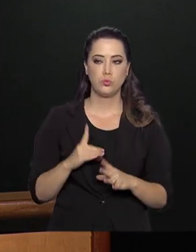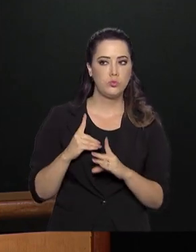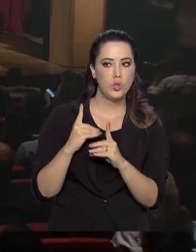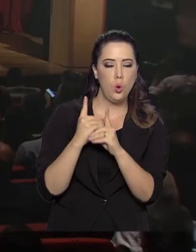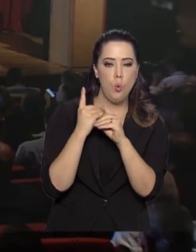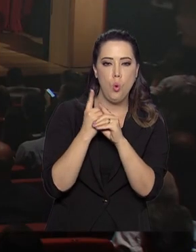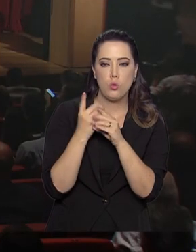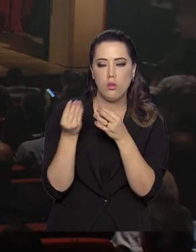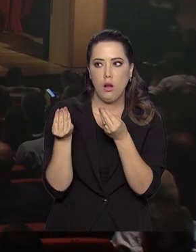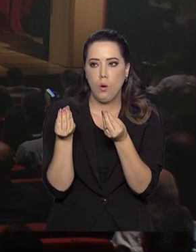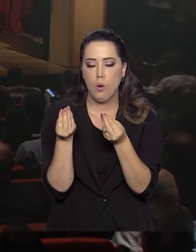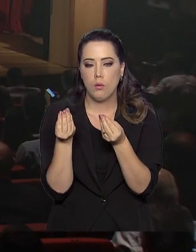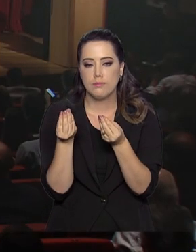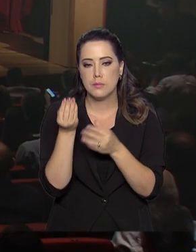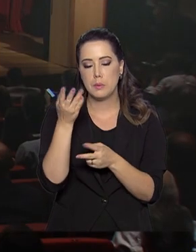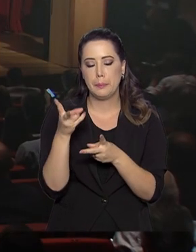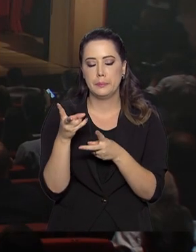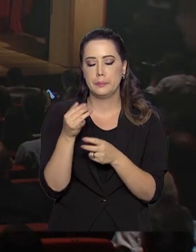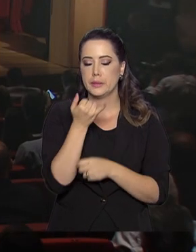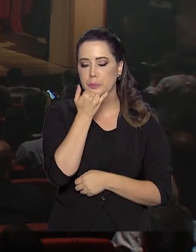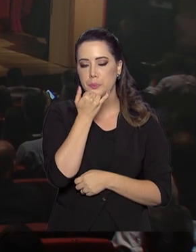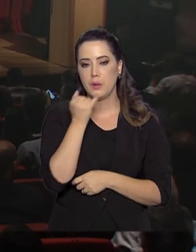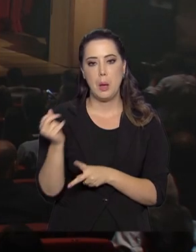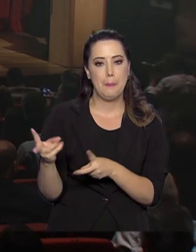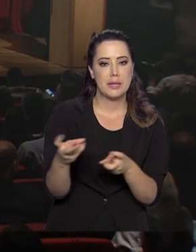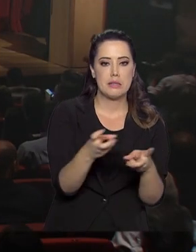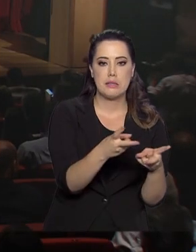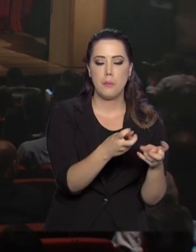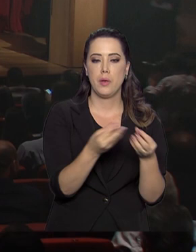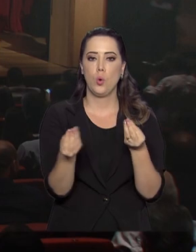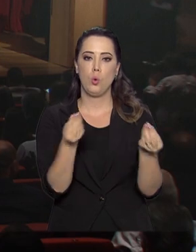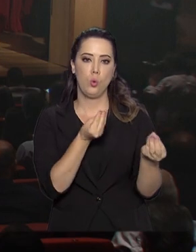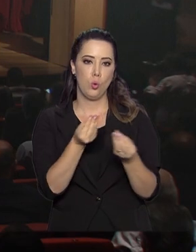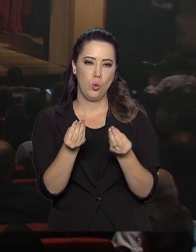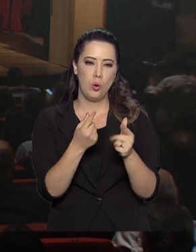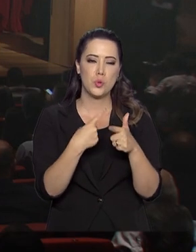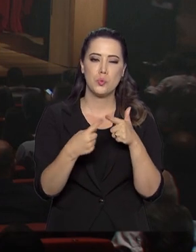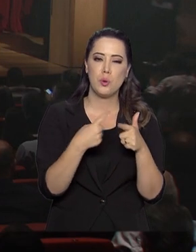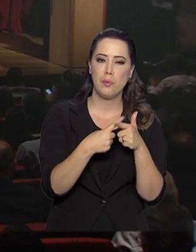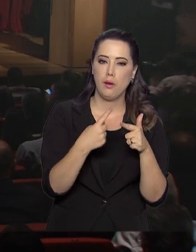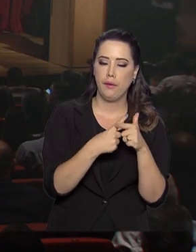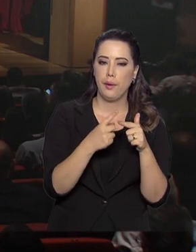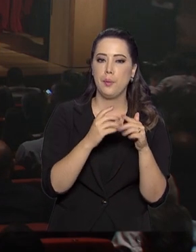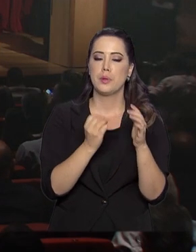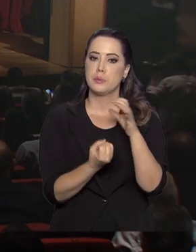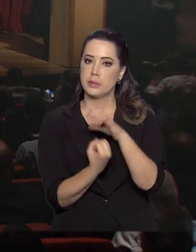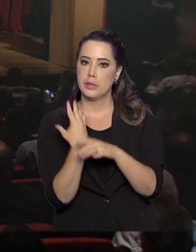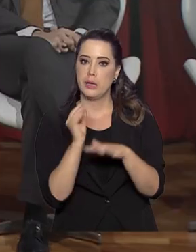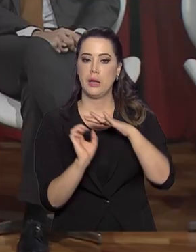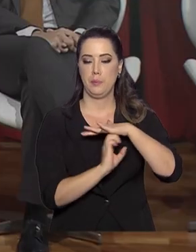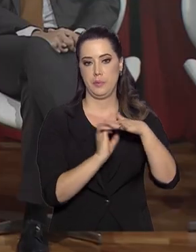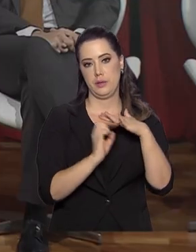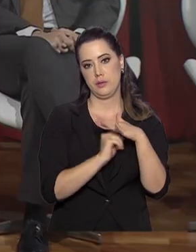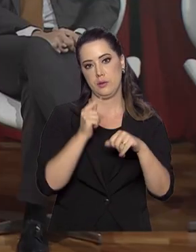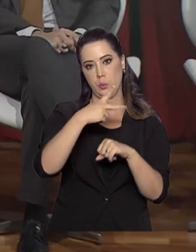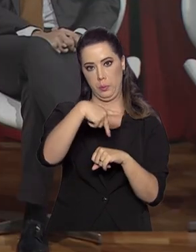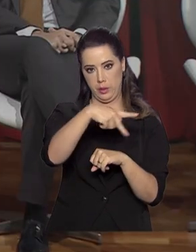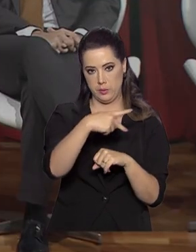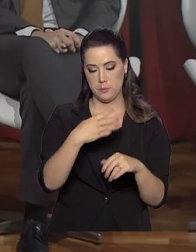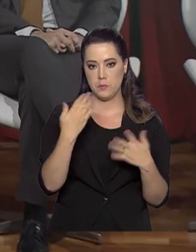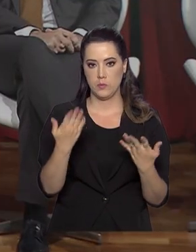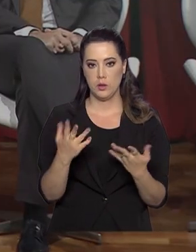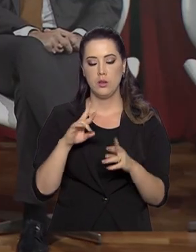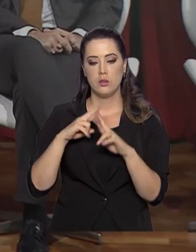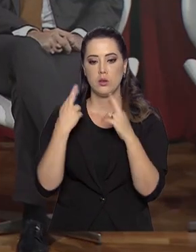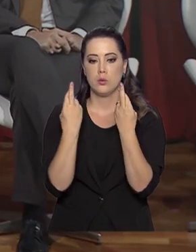do país. A Secretaria de Produtividade, Emprego e Competitividade do Ministério da Economia se reuniu com